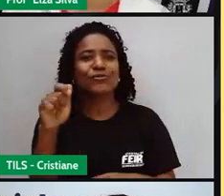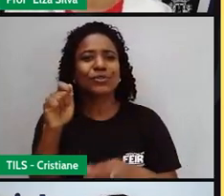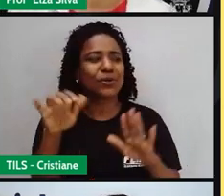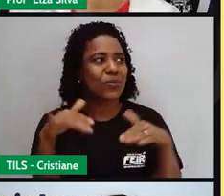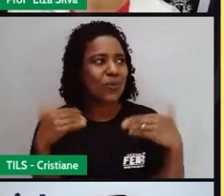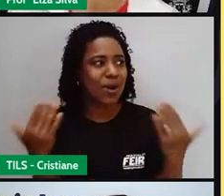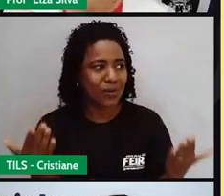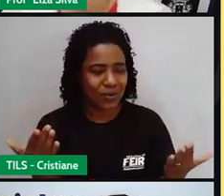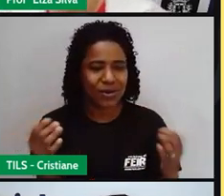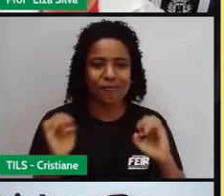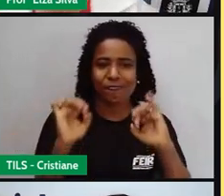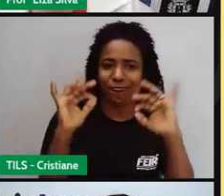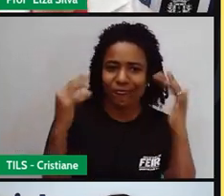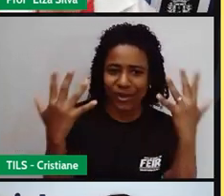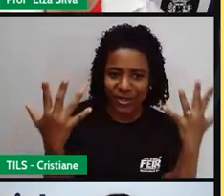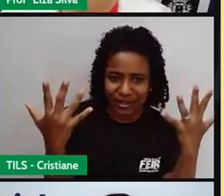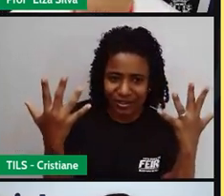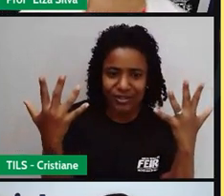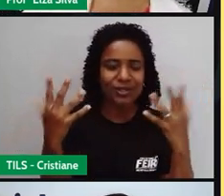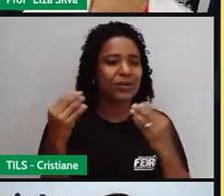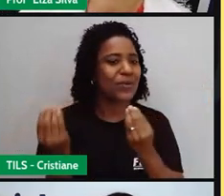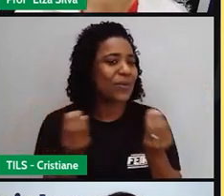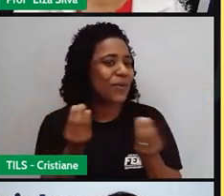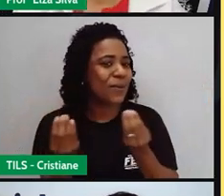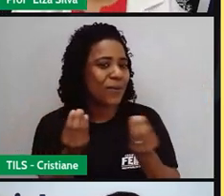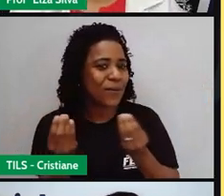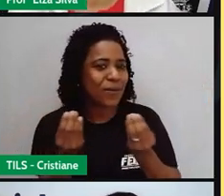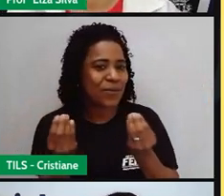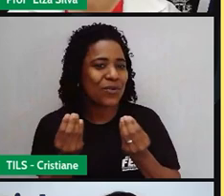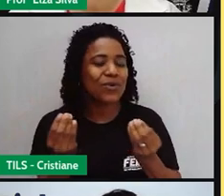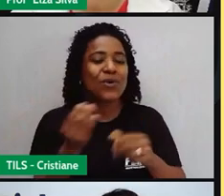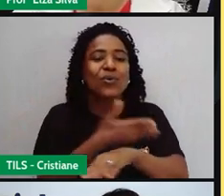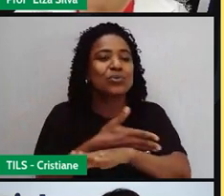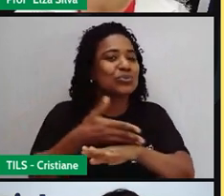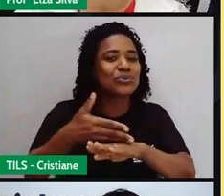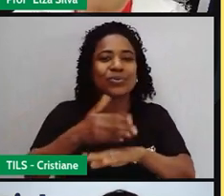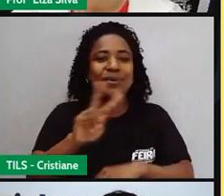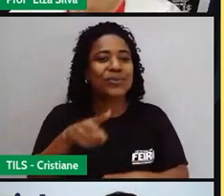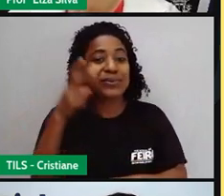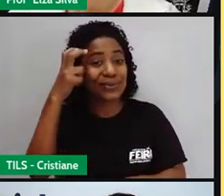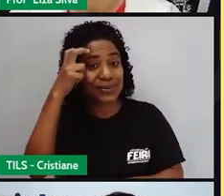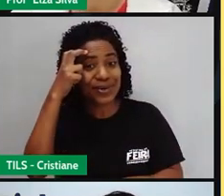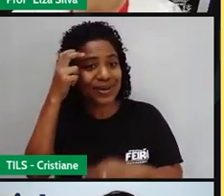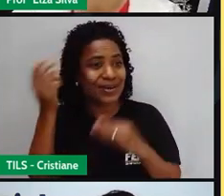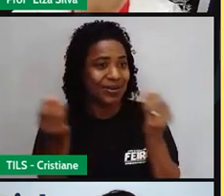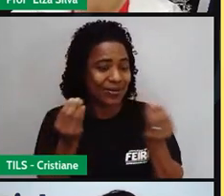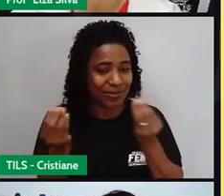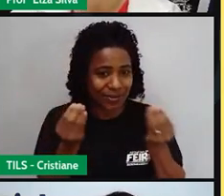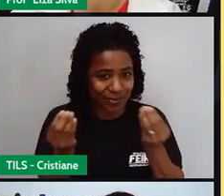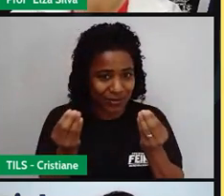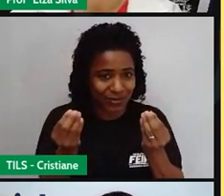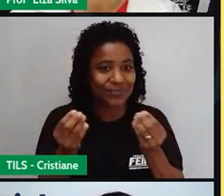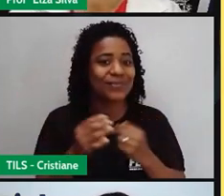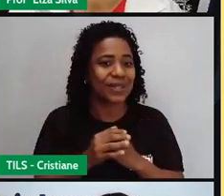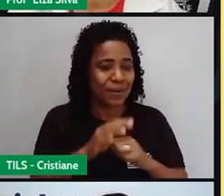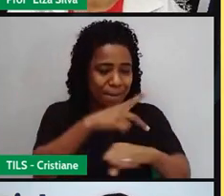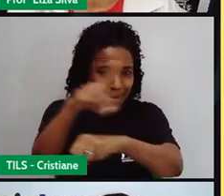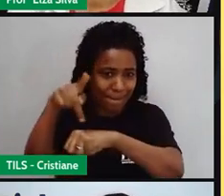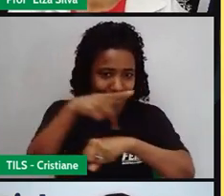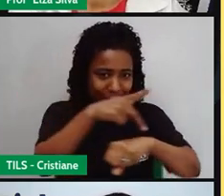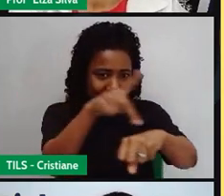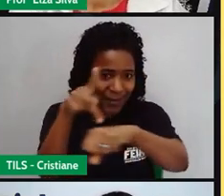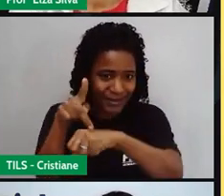comemoram, ou veem, ou tem essa tradição do dia dos namorados? Será que todos os países acontecem da mesma